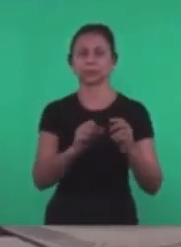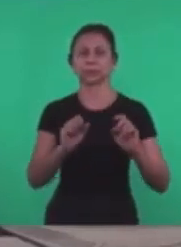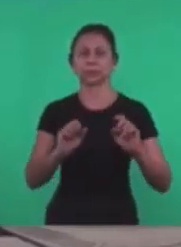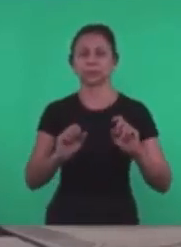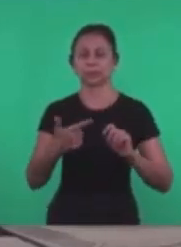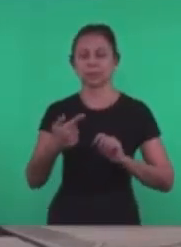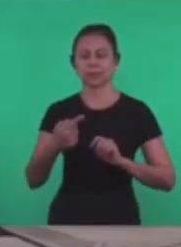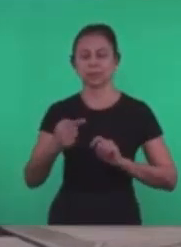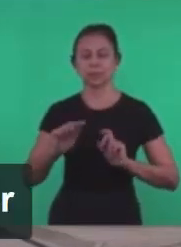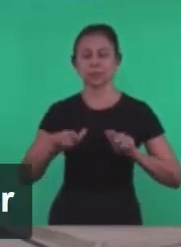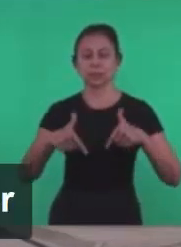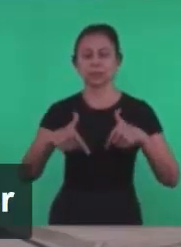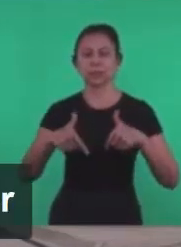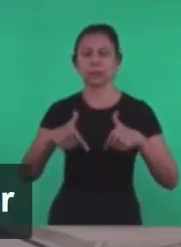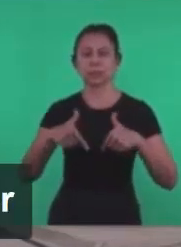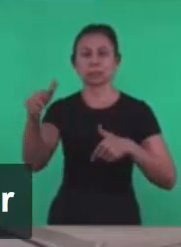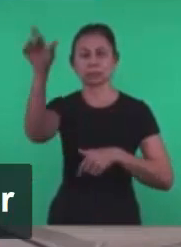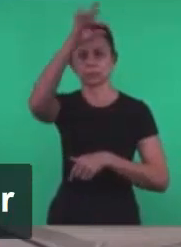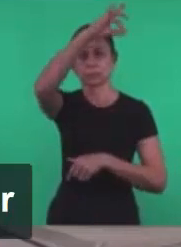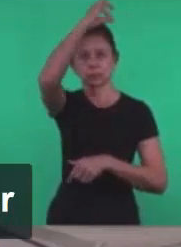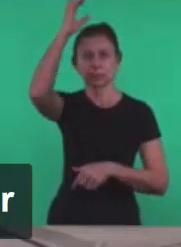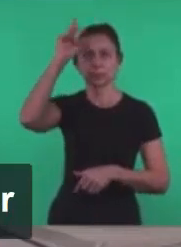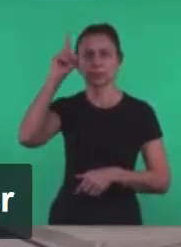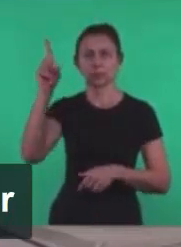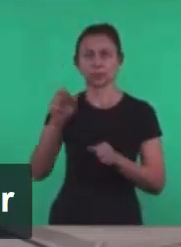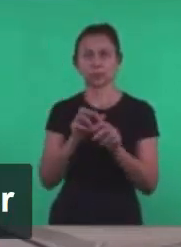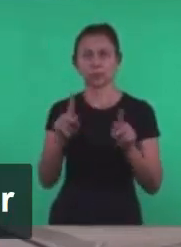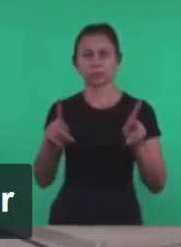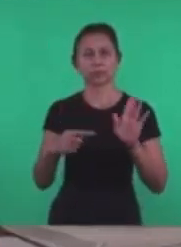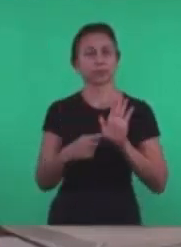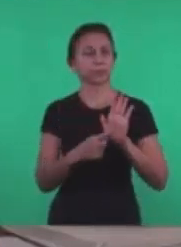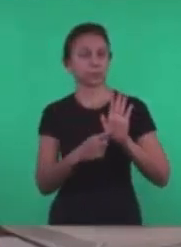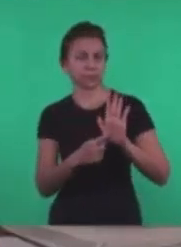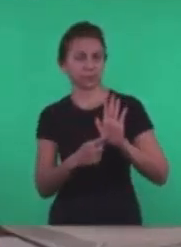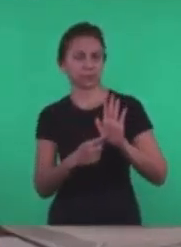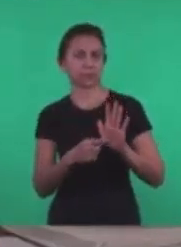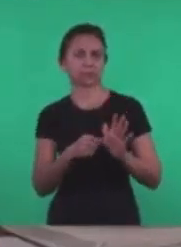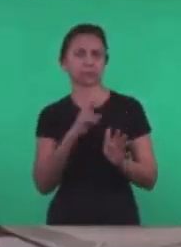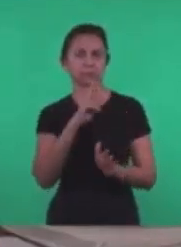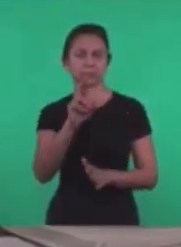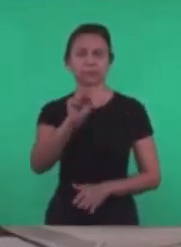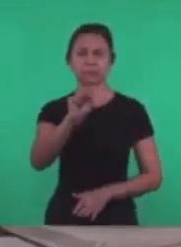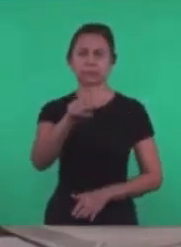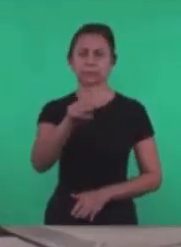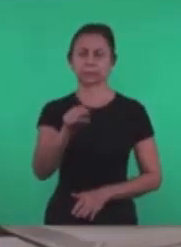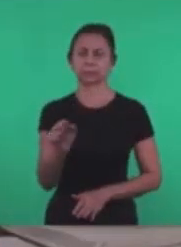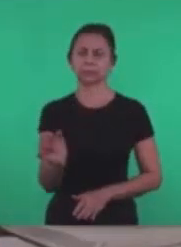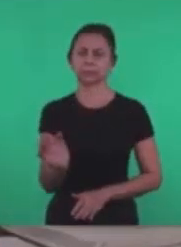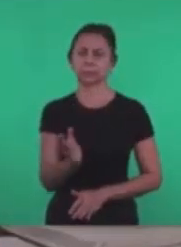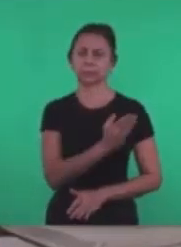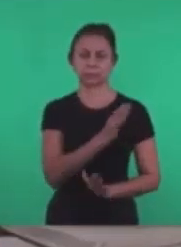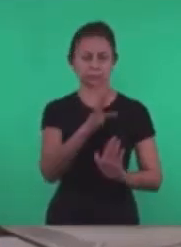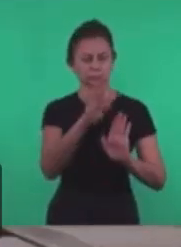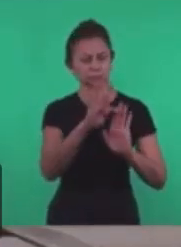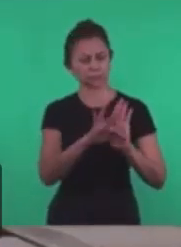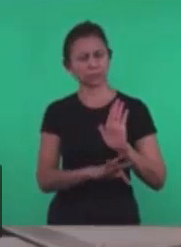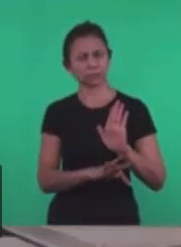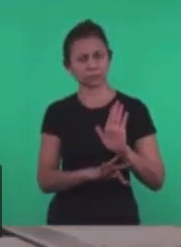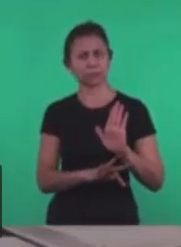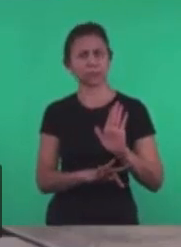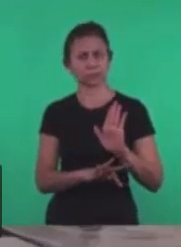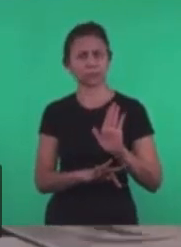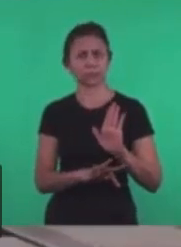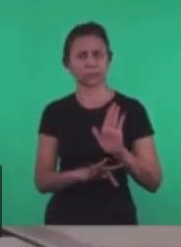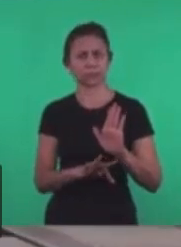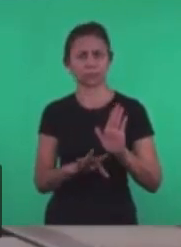De Deus Conforme registrado No livro de Apocalipse Então a resposta é sim Agora o texto Encontrado Os irmãos foram lá